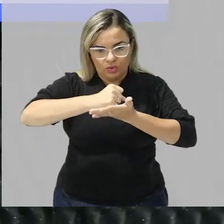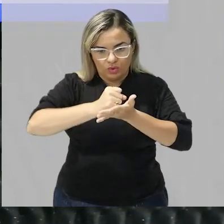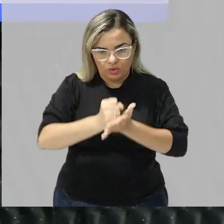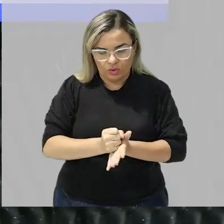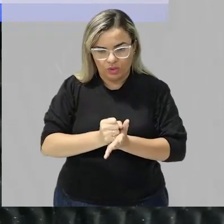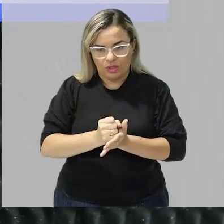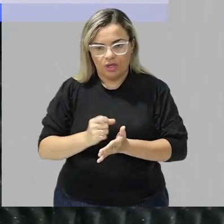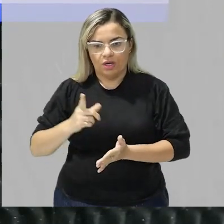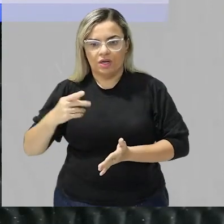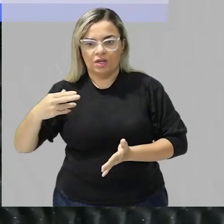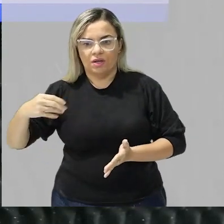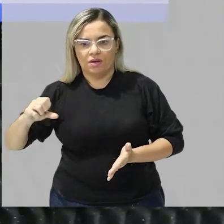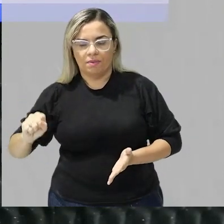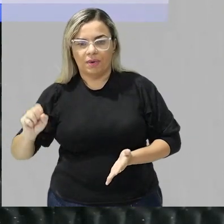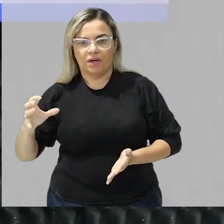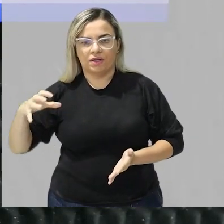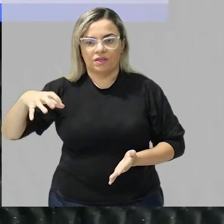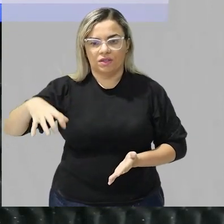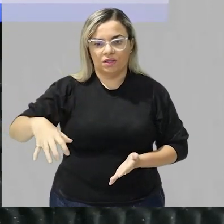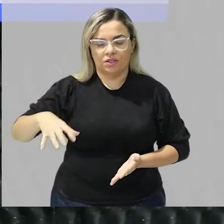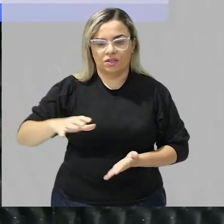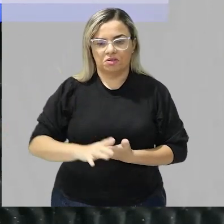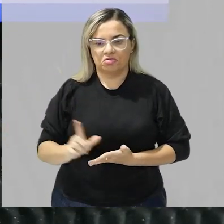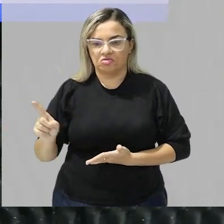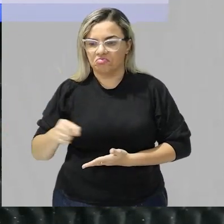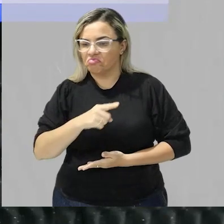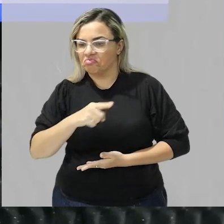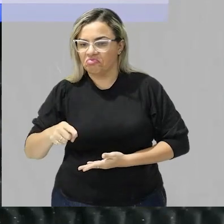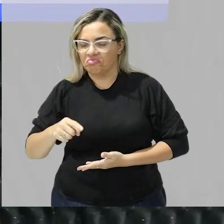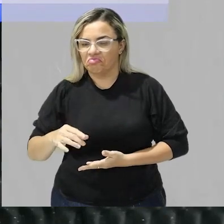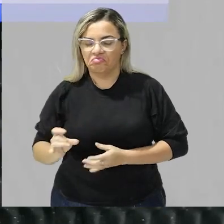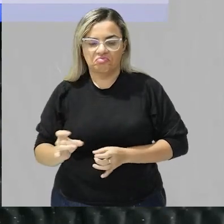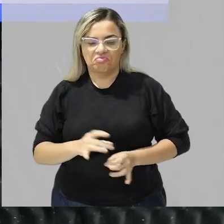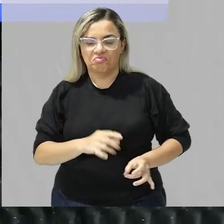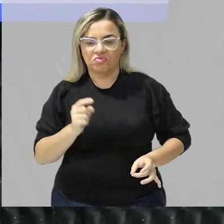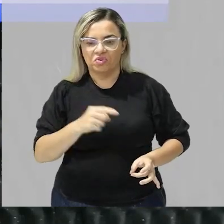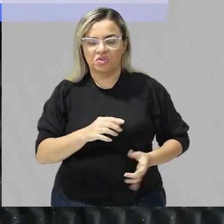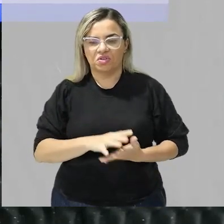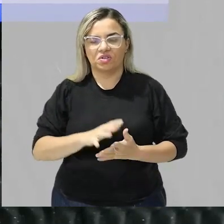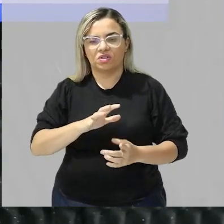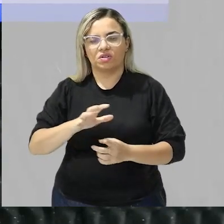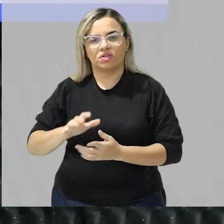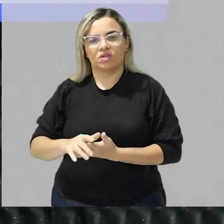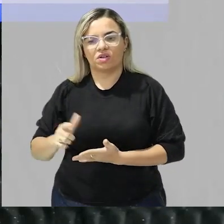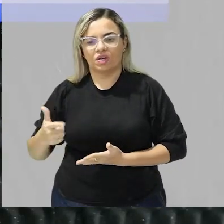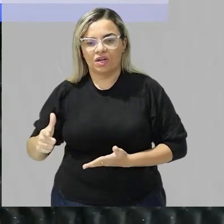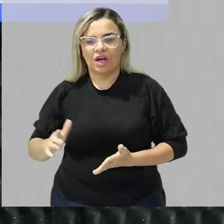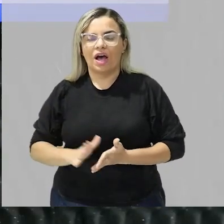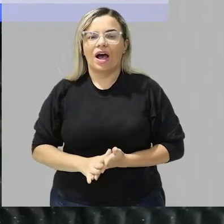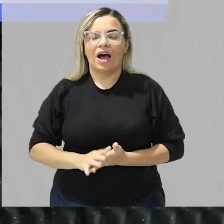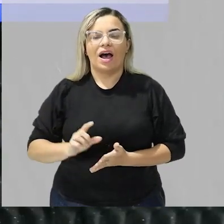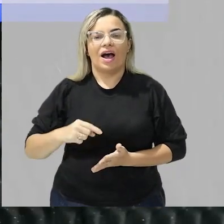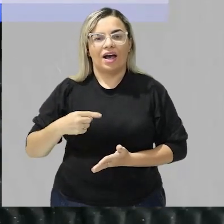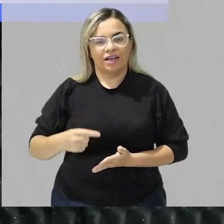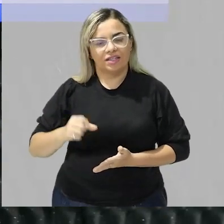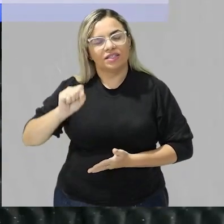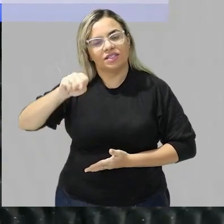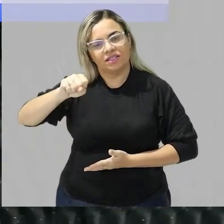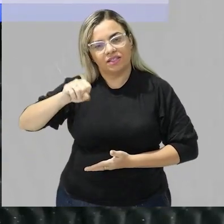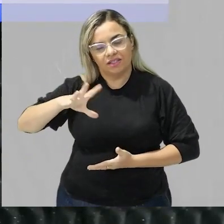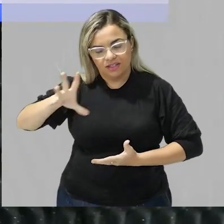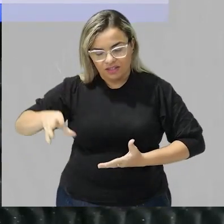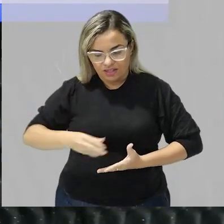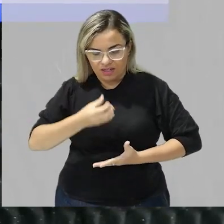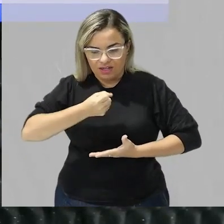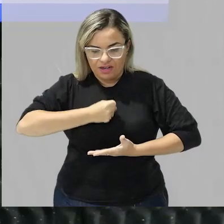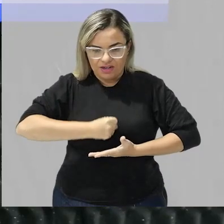deixam de atuar certo pessoal e a concentração da gordura vai aumentar aqui nas fezes então veja o